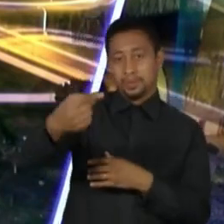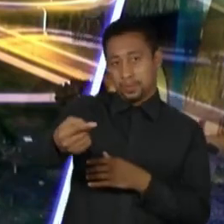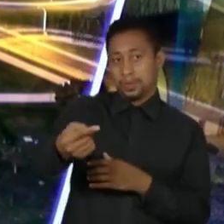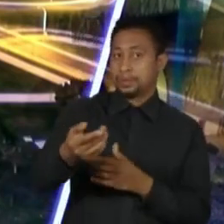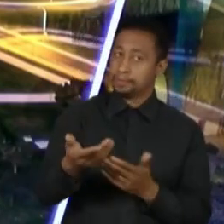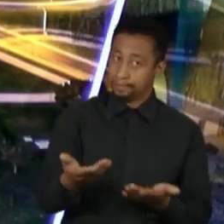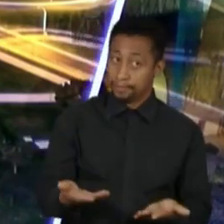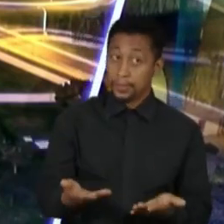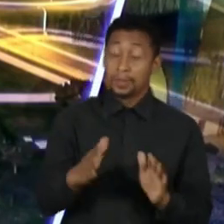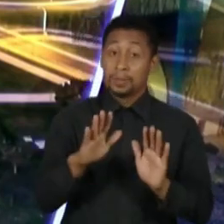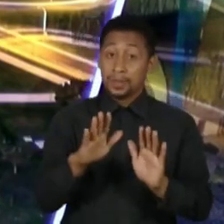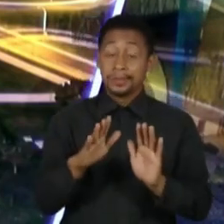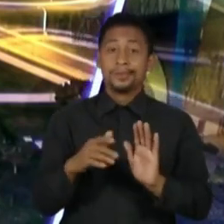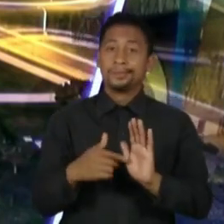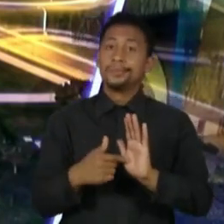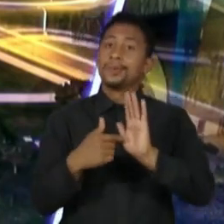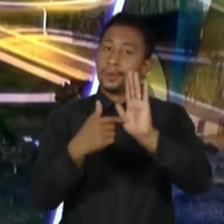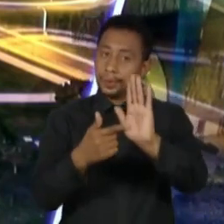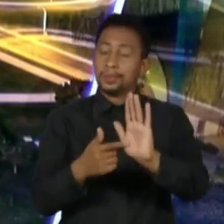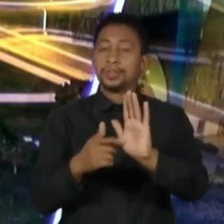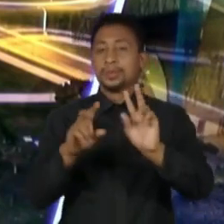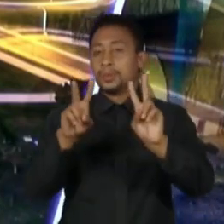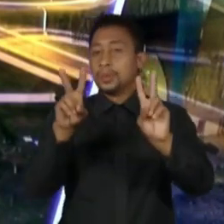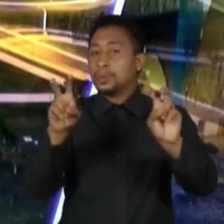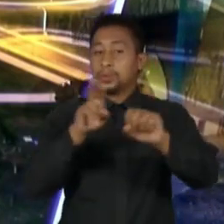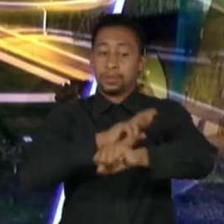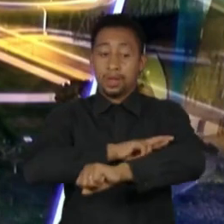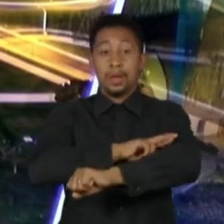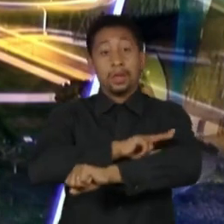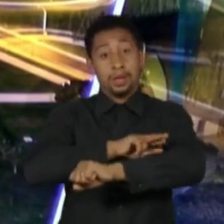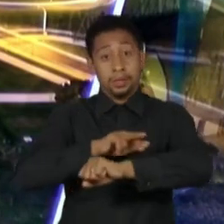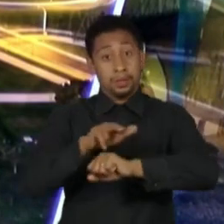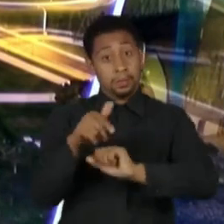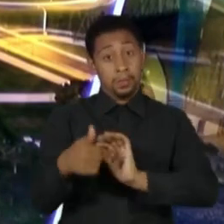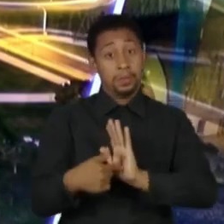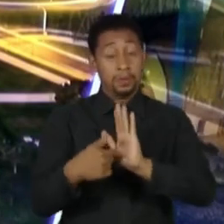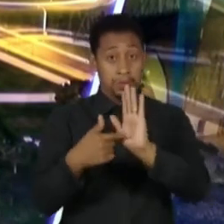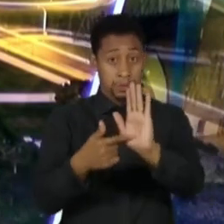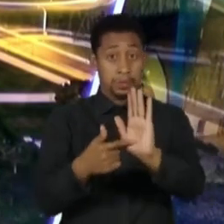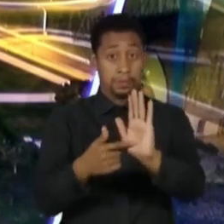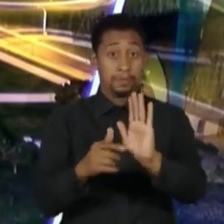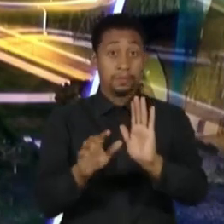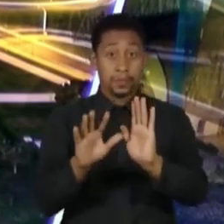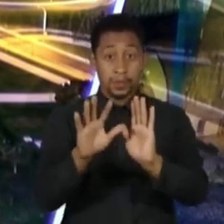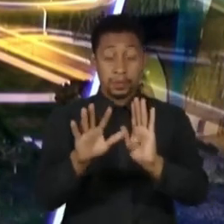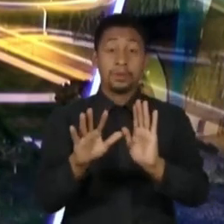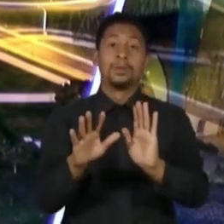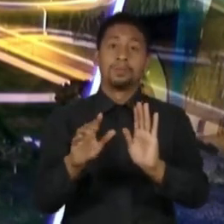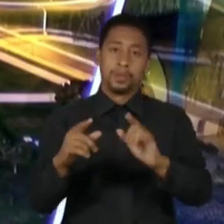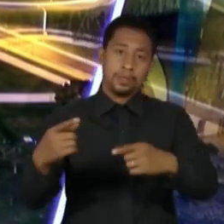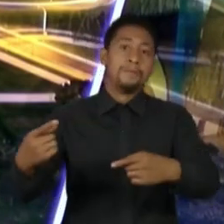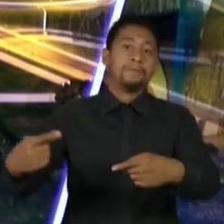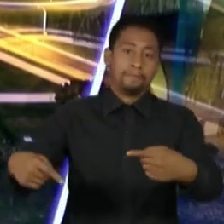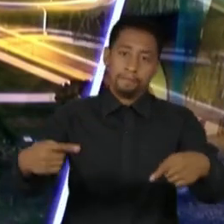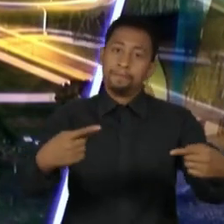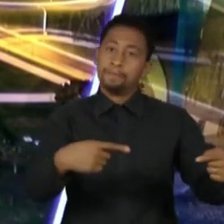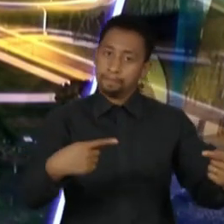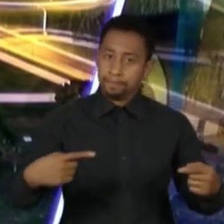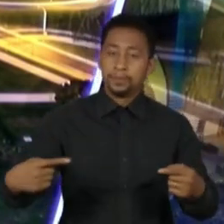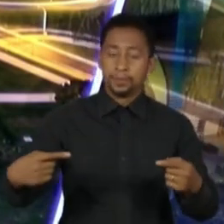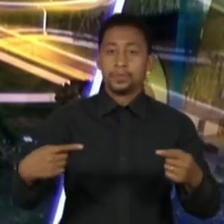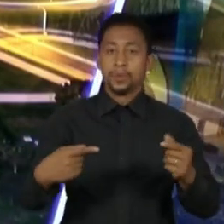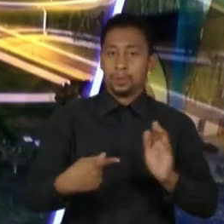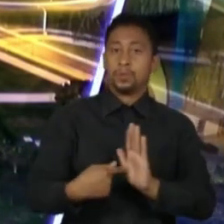põe em questão o perfilamento racial. Na abordagem que é feita, levou-se em consideração isso para